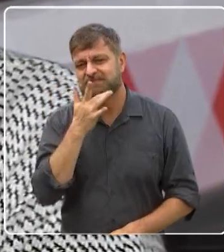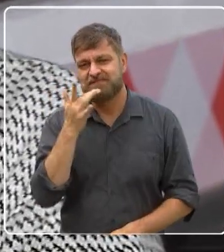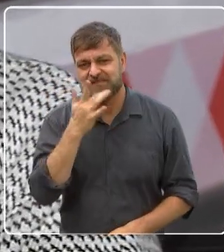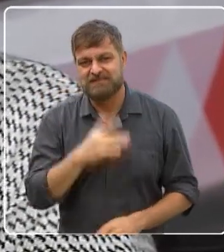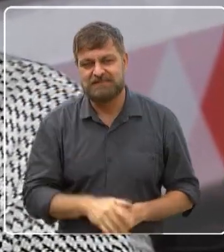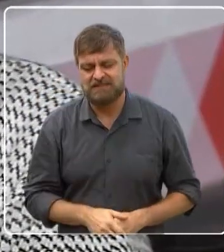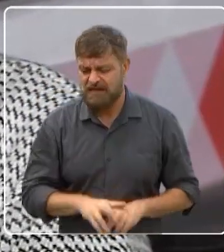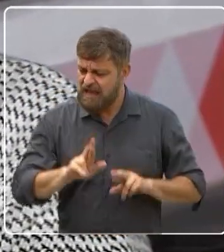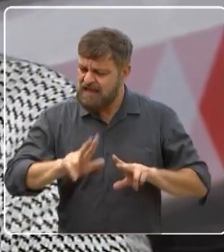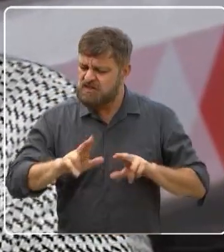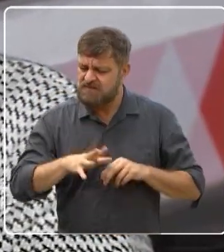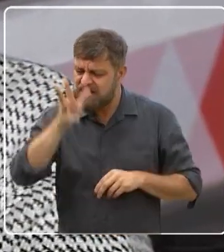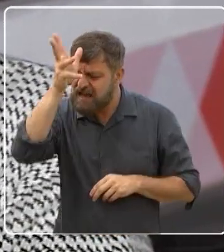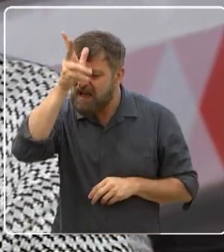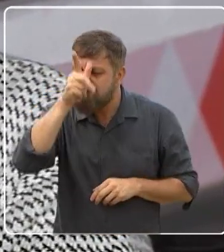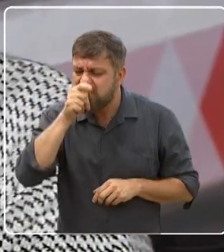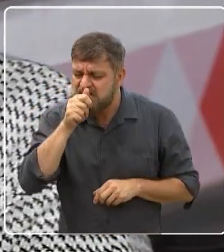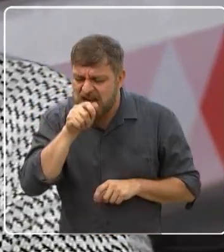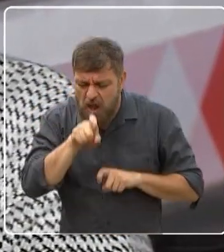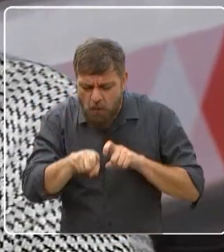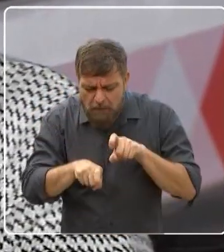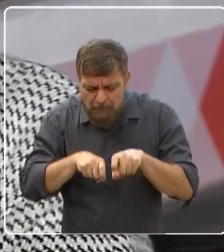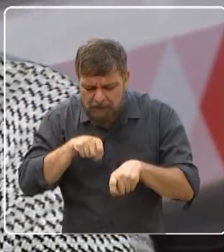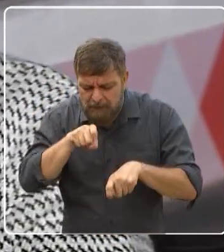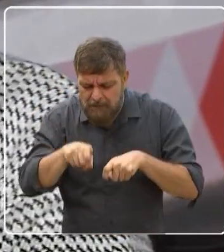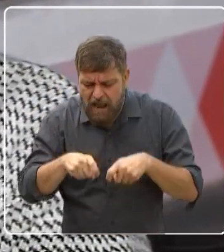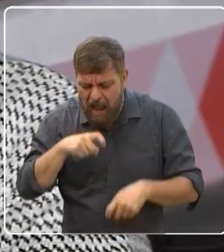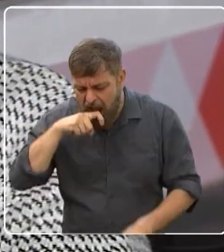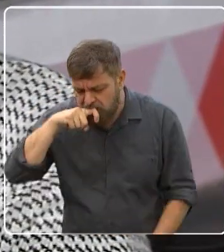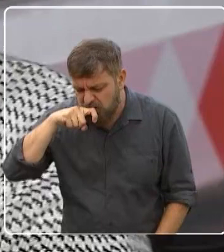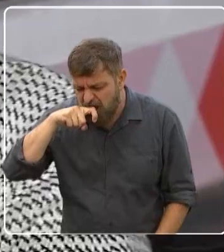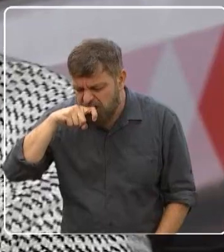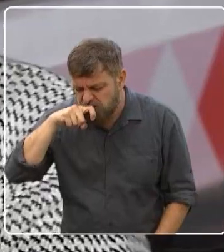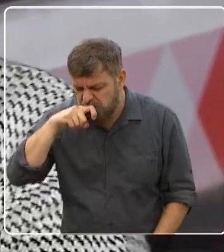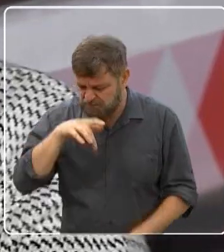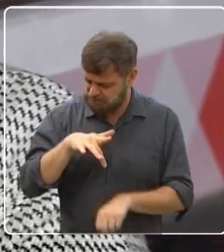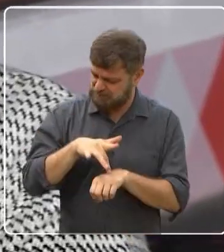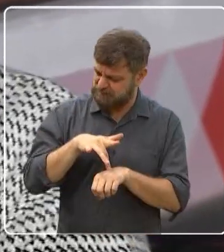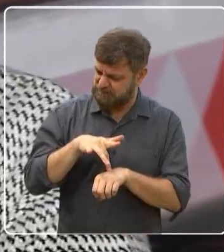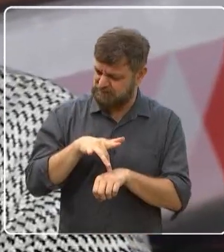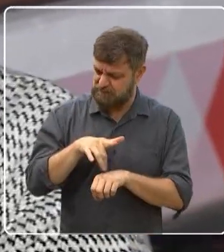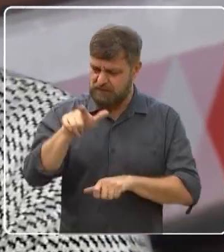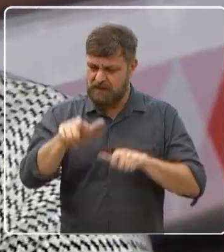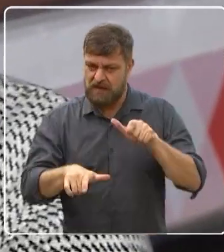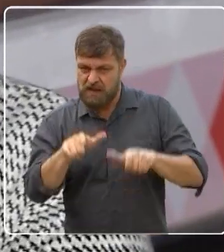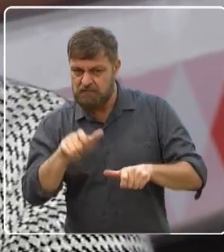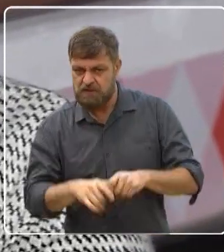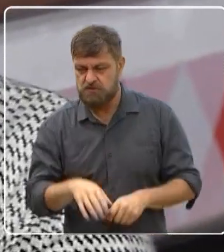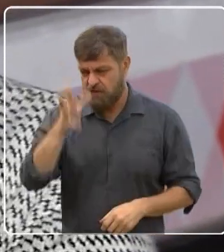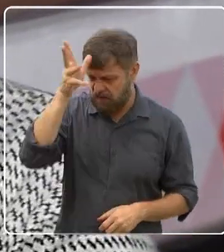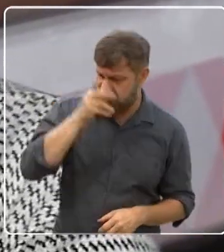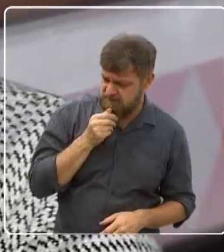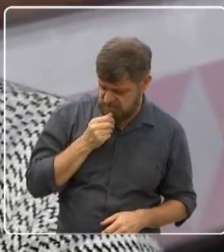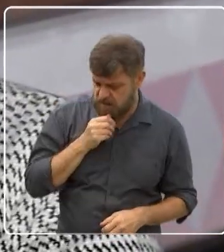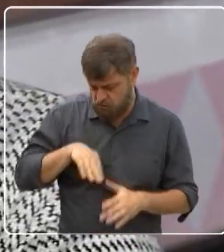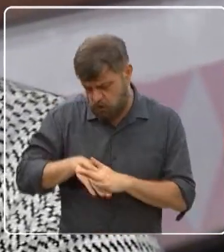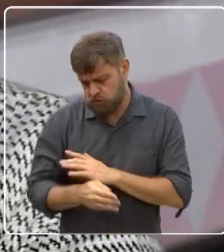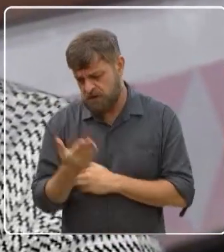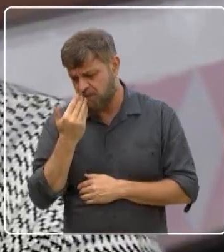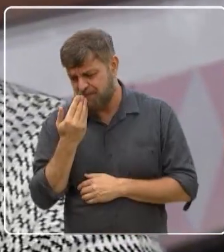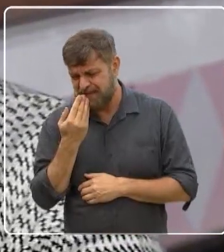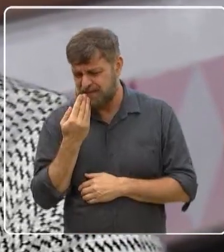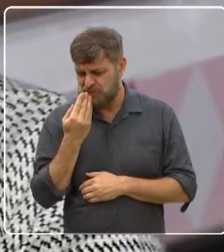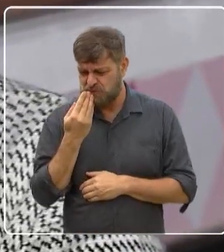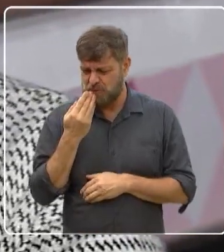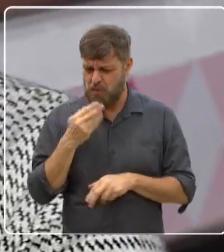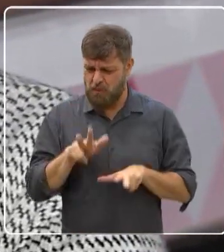O que tem de diferente no pé de frango? Porque pé de frango não é tão comum assim, né? O pessoal come a coxa, a asinha, né? Não